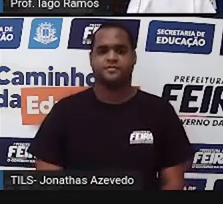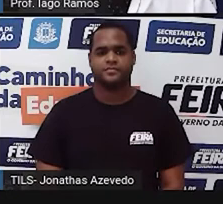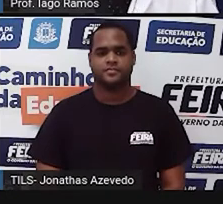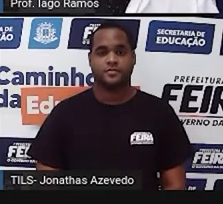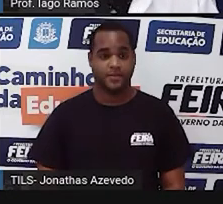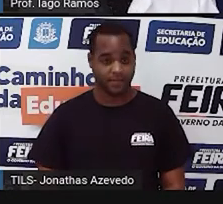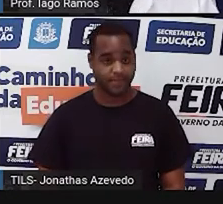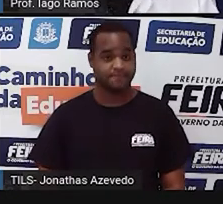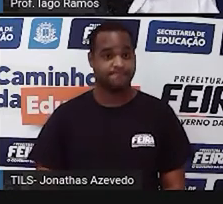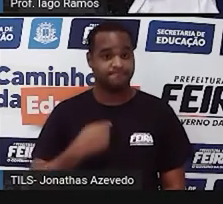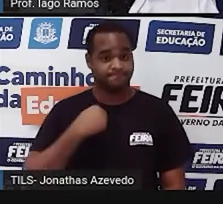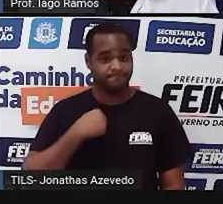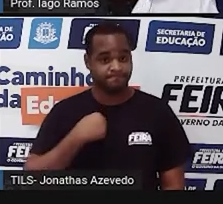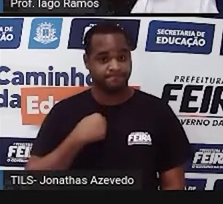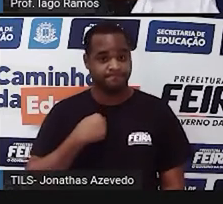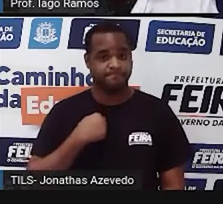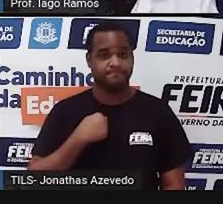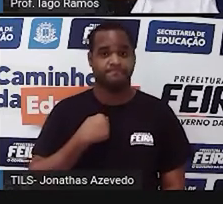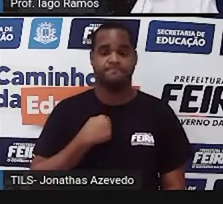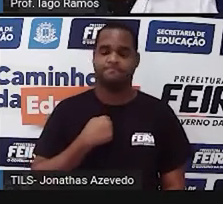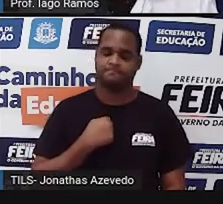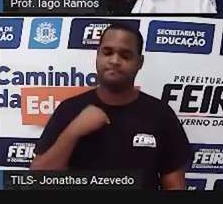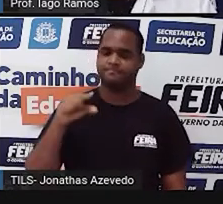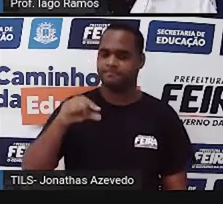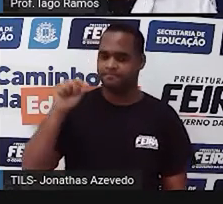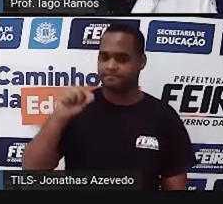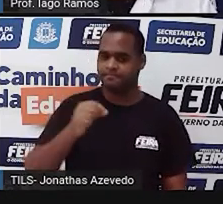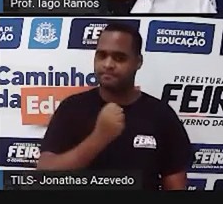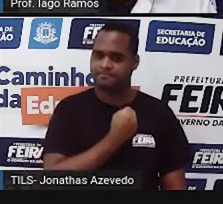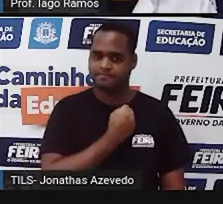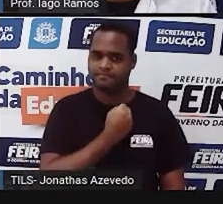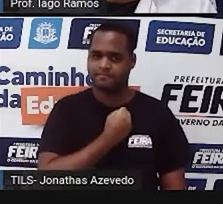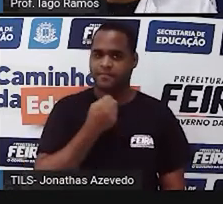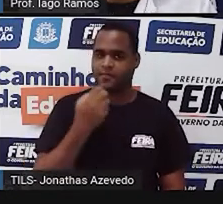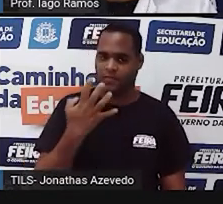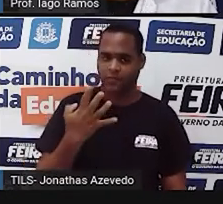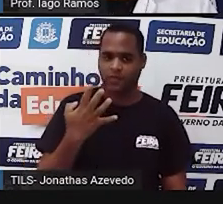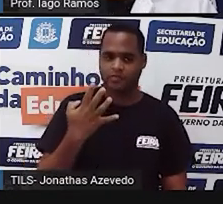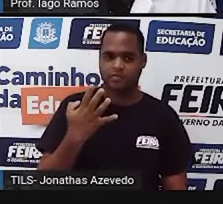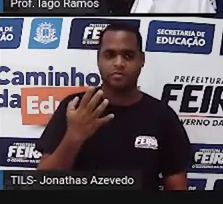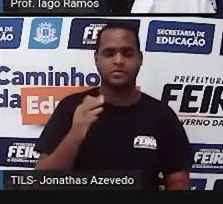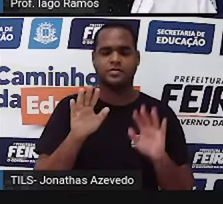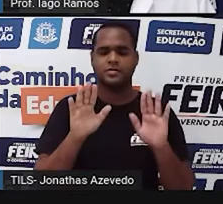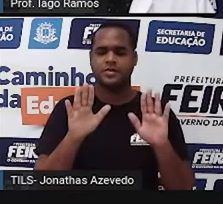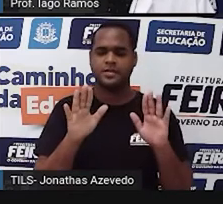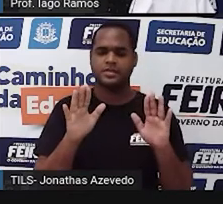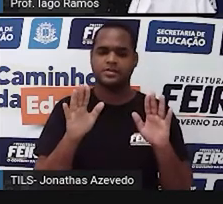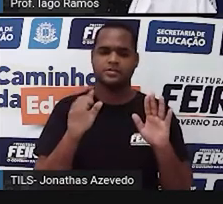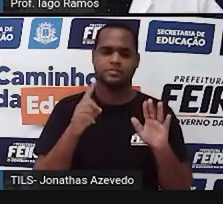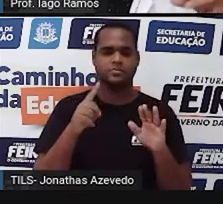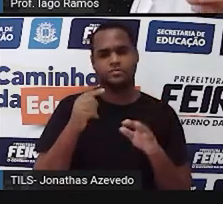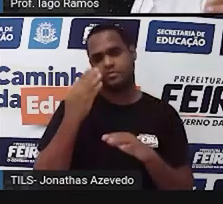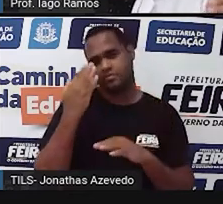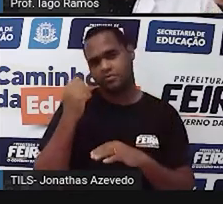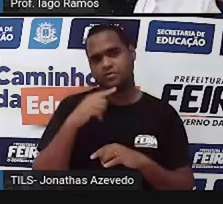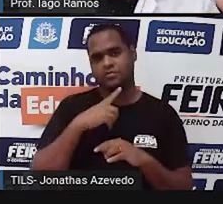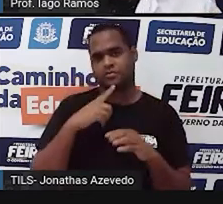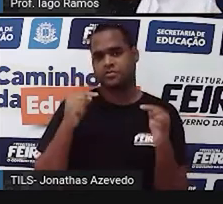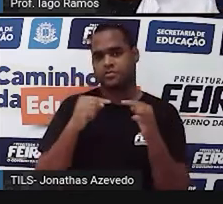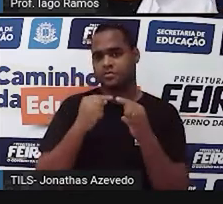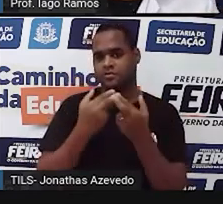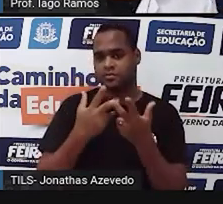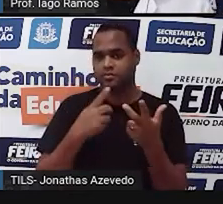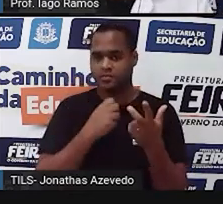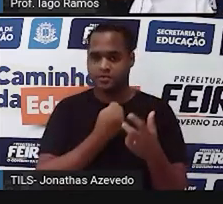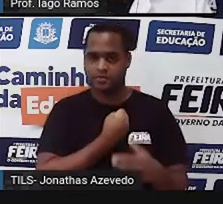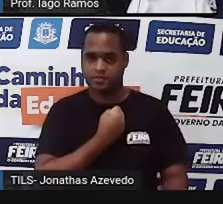Bom, eu, tá? Eu escolheria a opção 4, mas sem levar em consideração